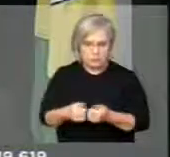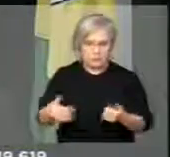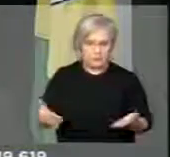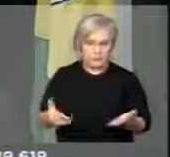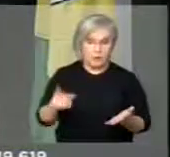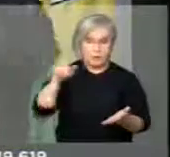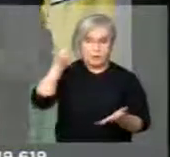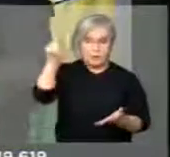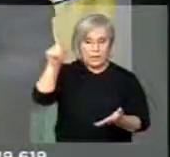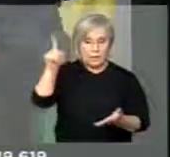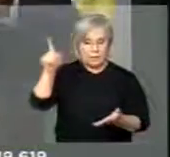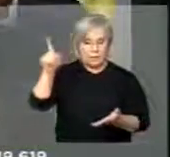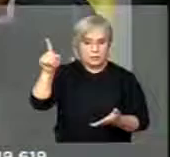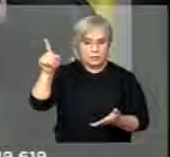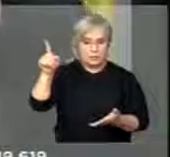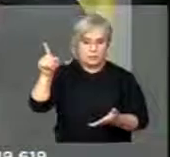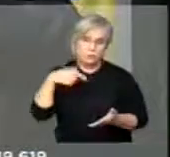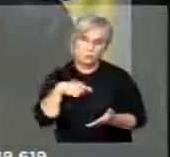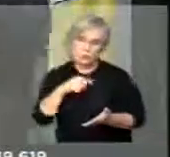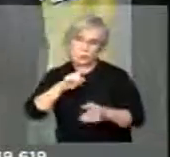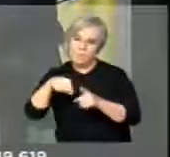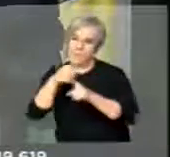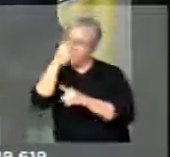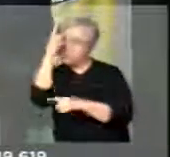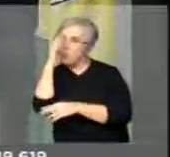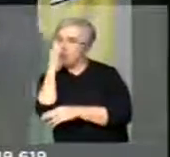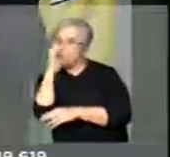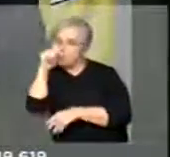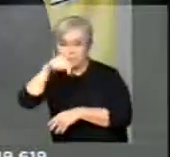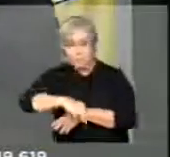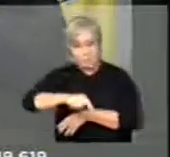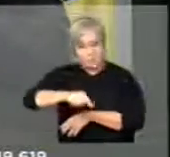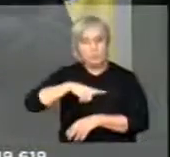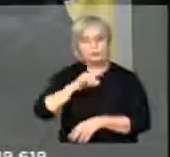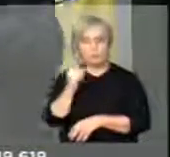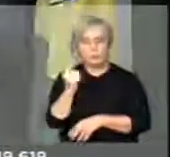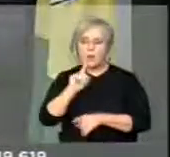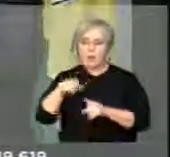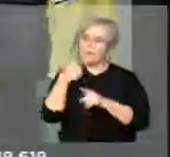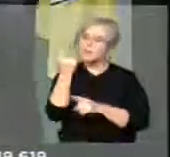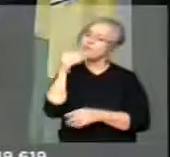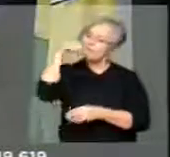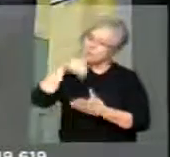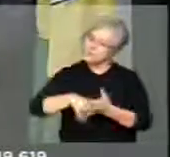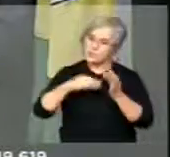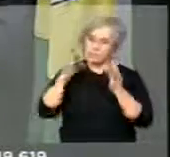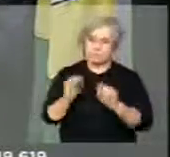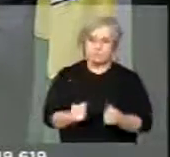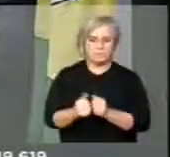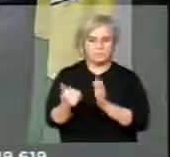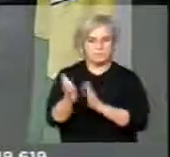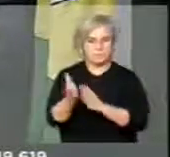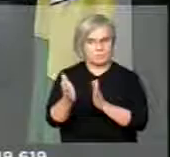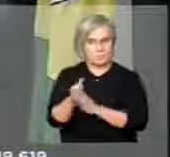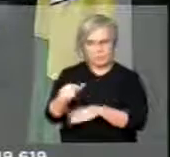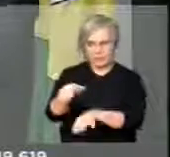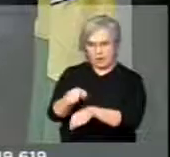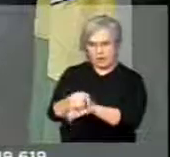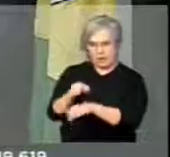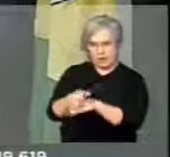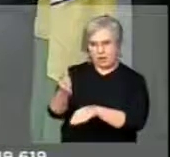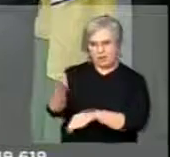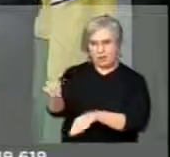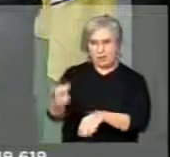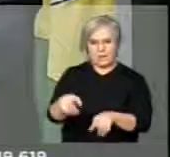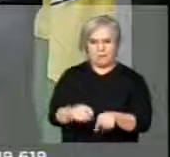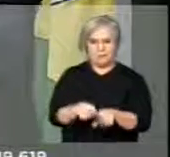Lá eu sou menos um, aqui pelo menos eu sou um. Posso não ser mais um, mas sou um. Então, presidente, parabéns a Mara, né, e